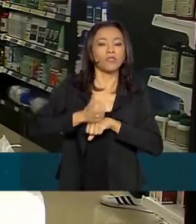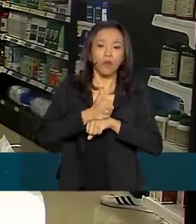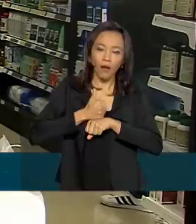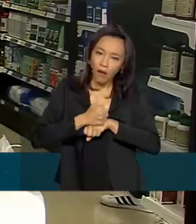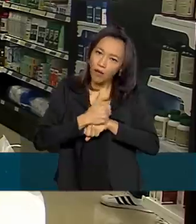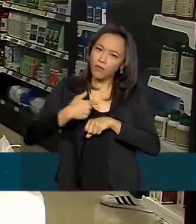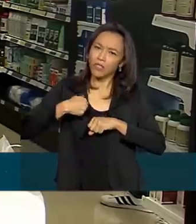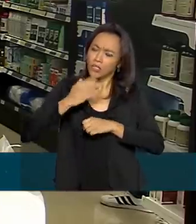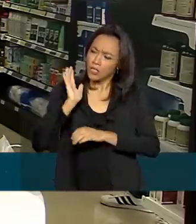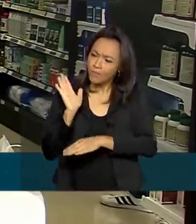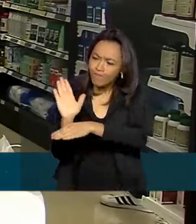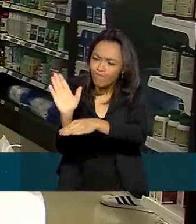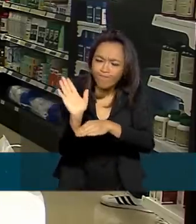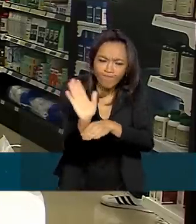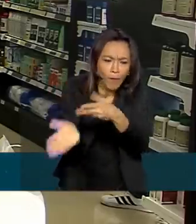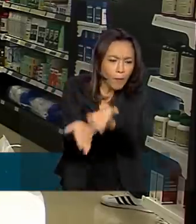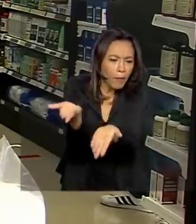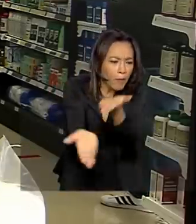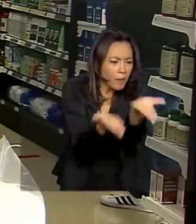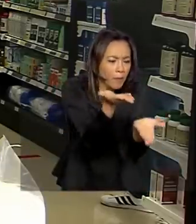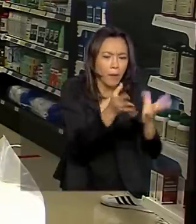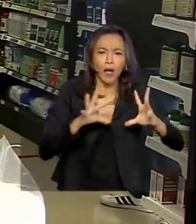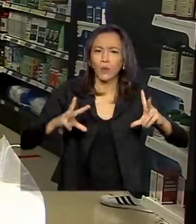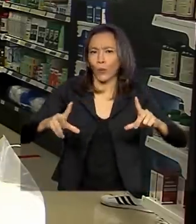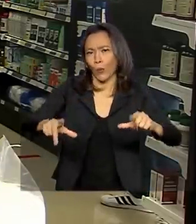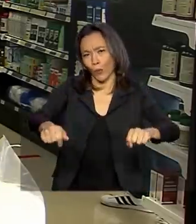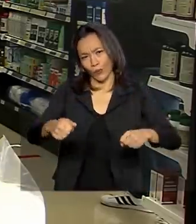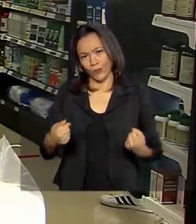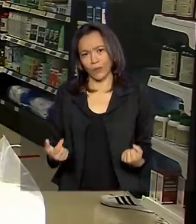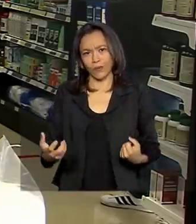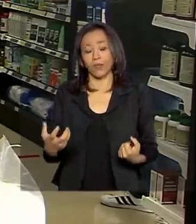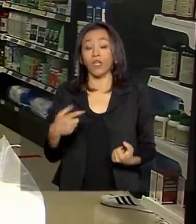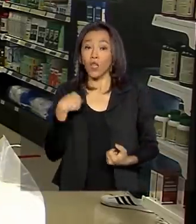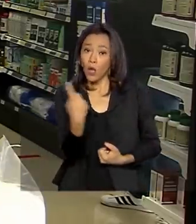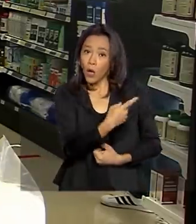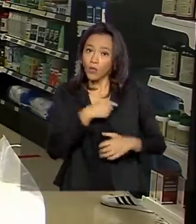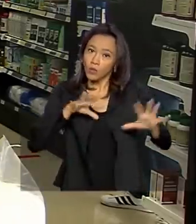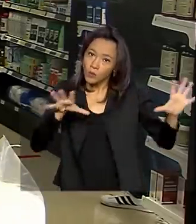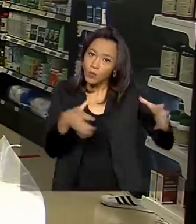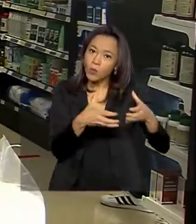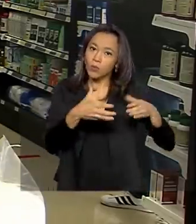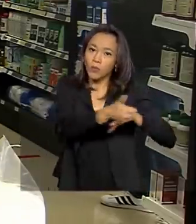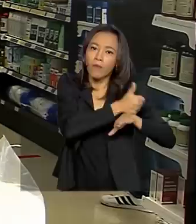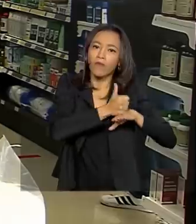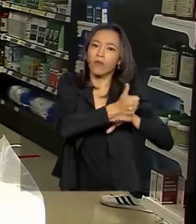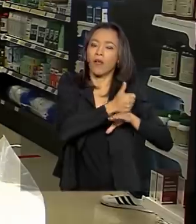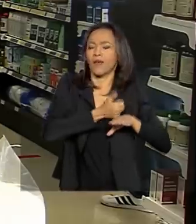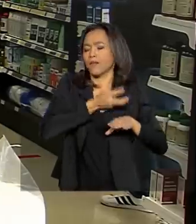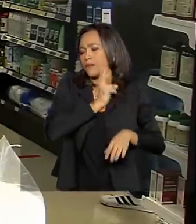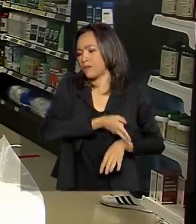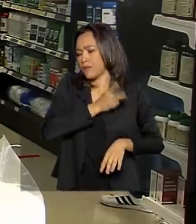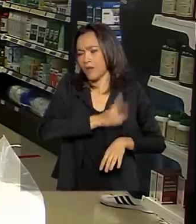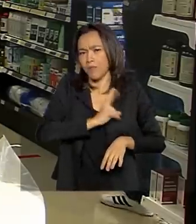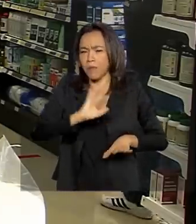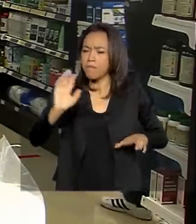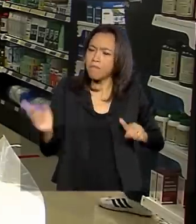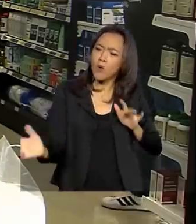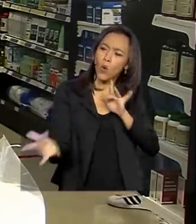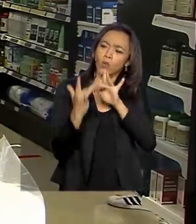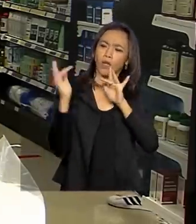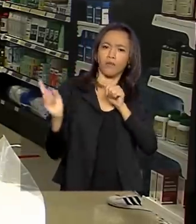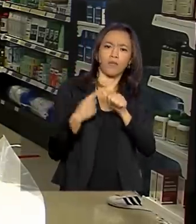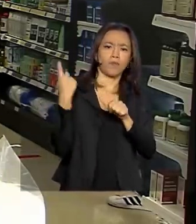servir a todos, porque nós somos os profissionais que estamos sempre em primeiro atendimento.